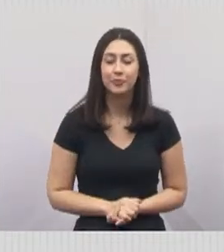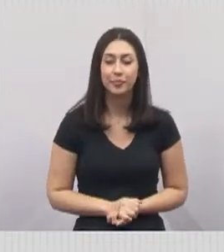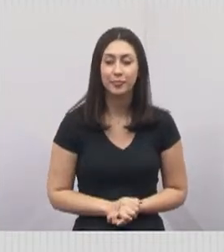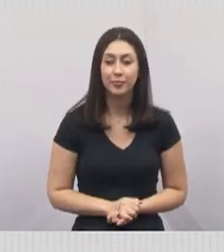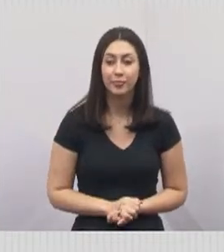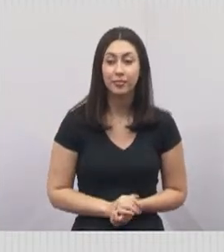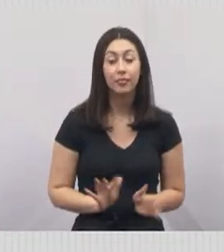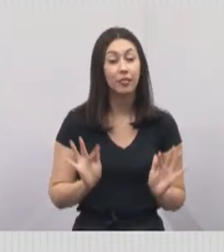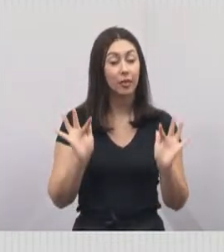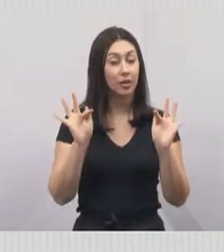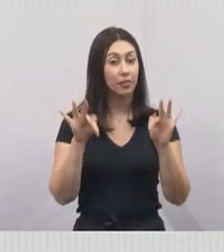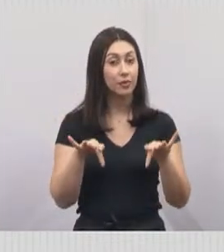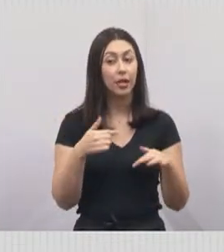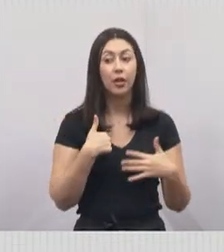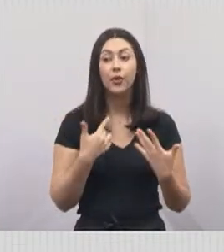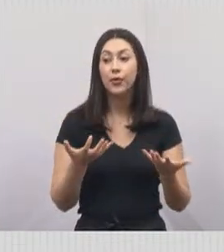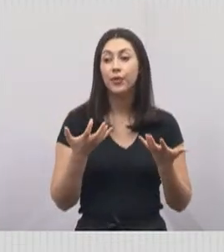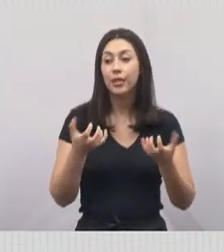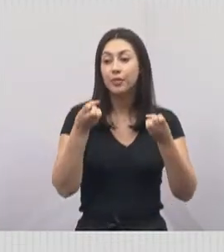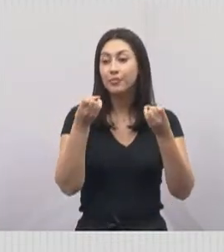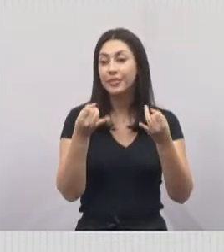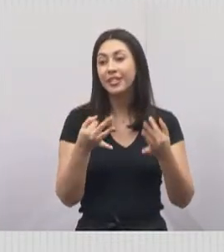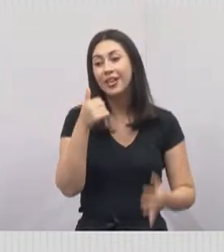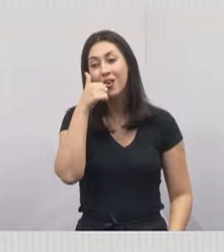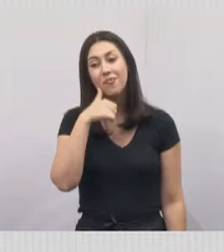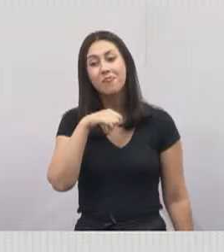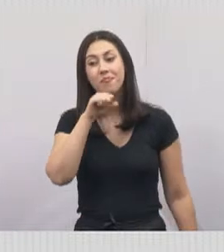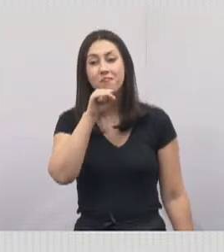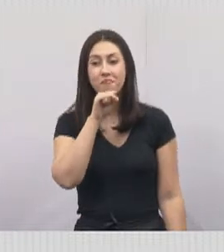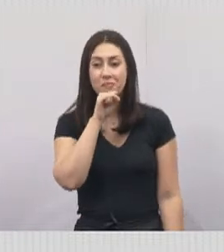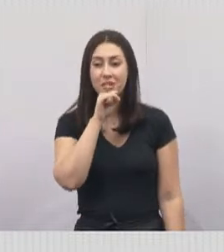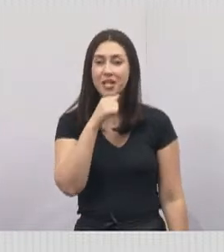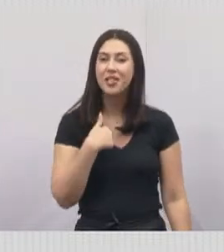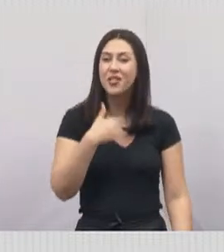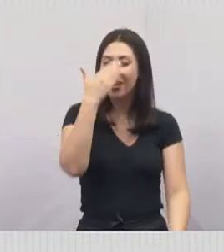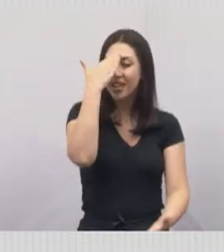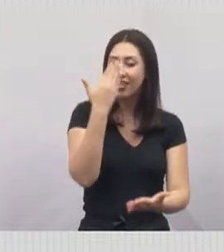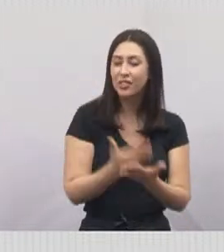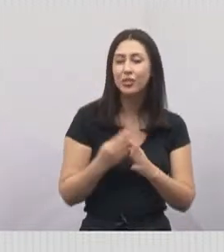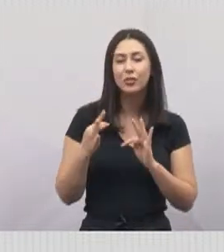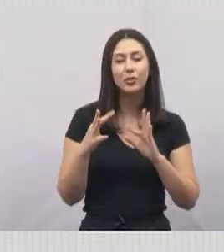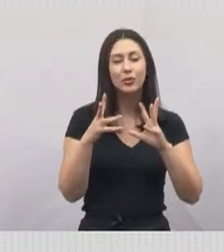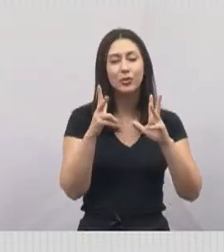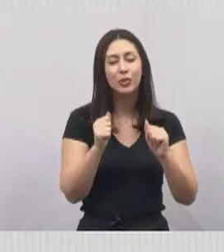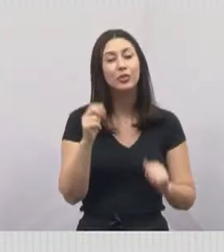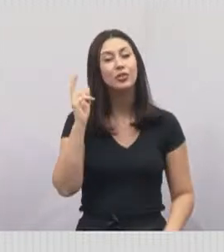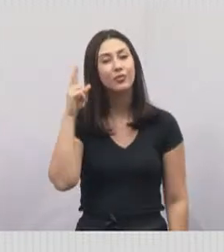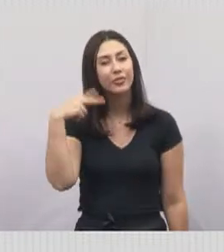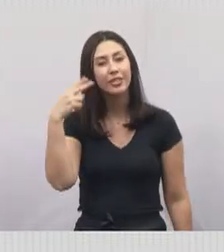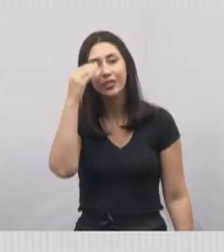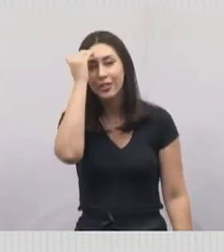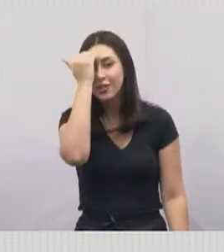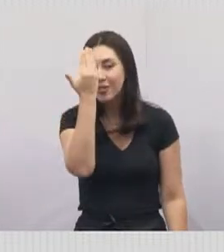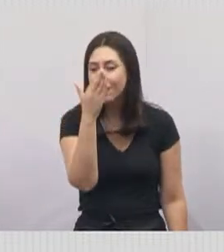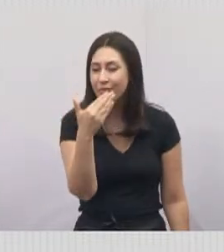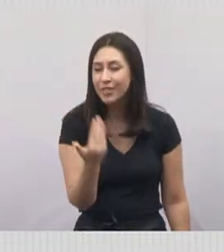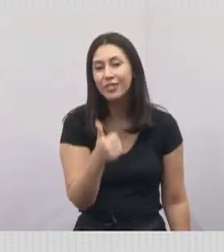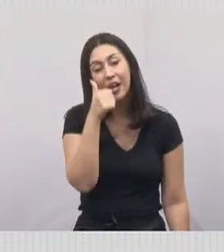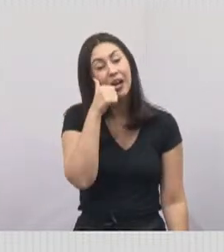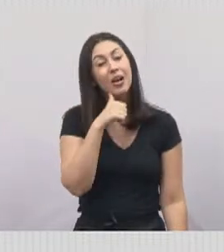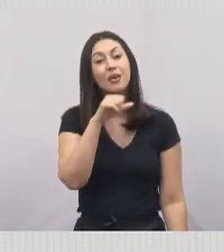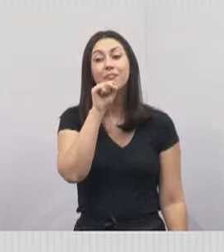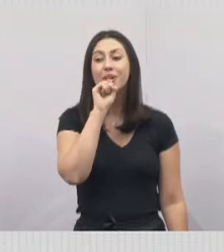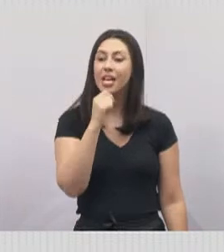Por fim, quero falar a respeito das mães. Creio eu que todos os vereadores irão homenagear as mães